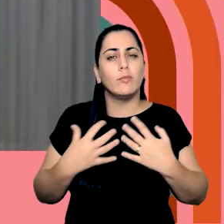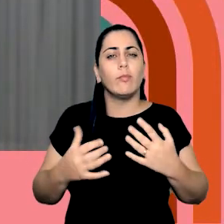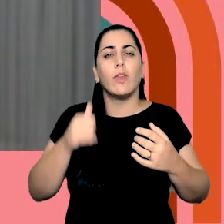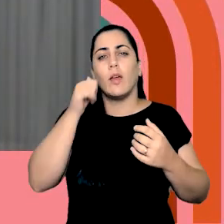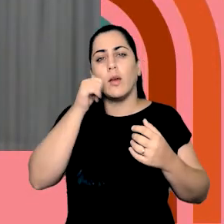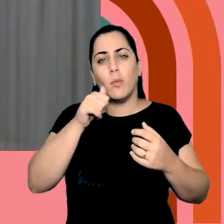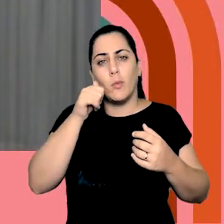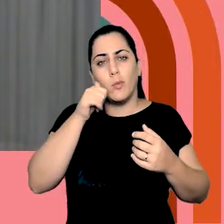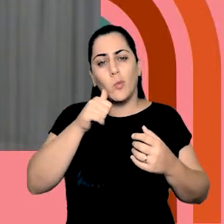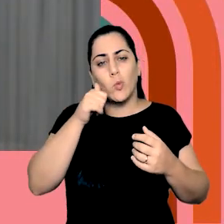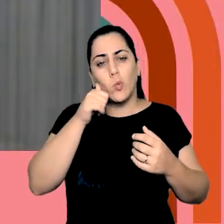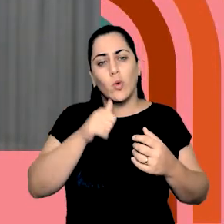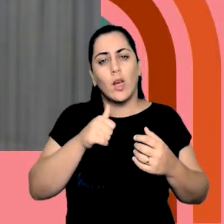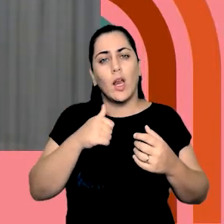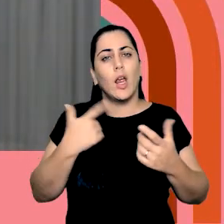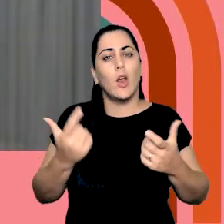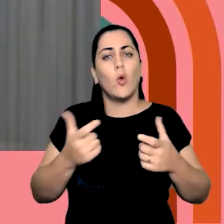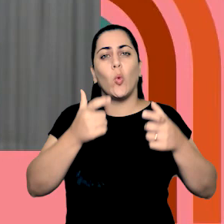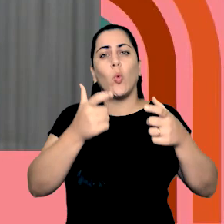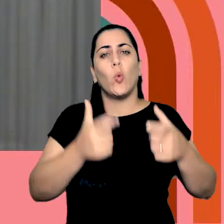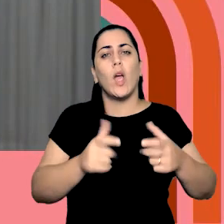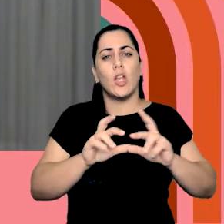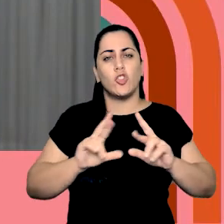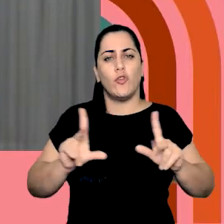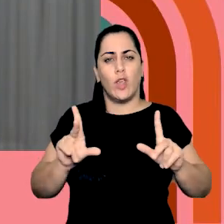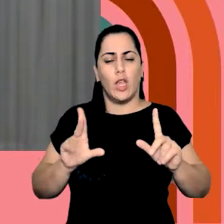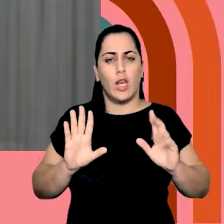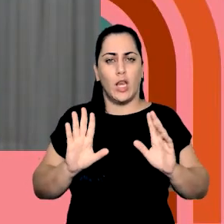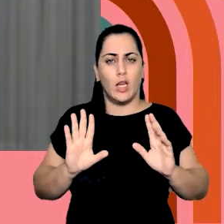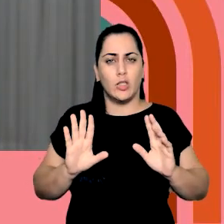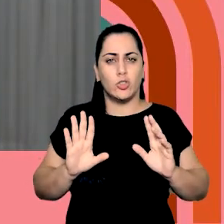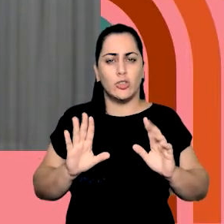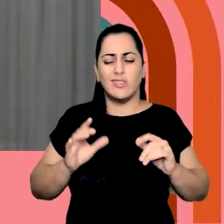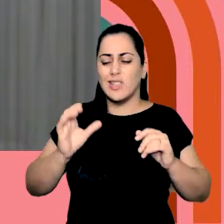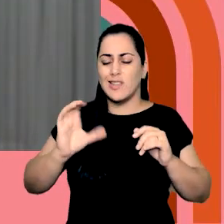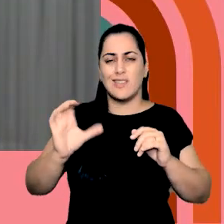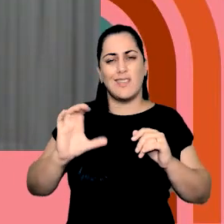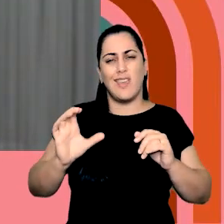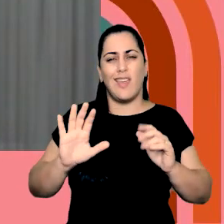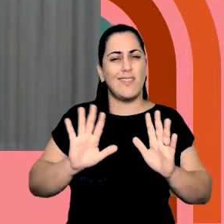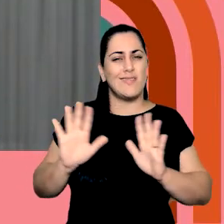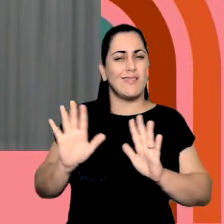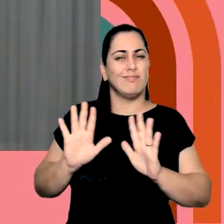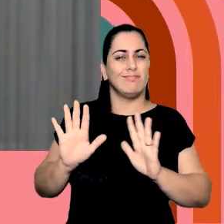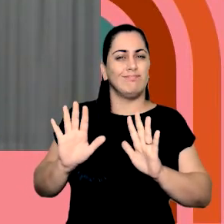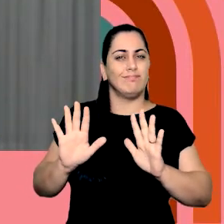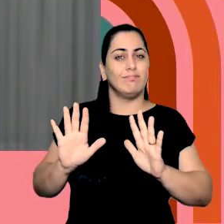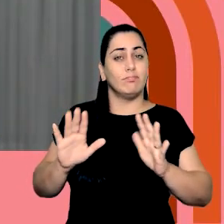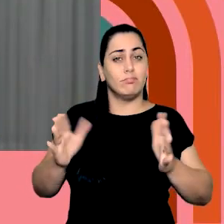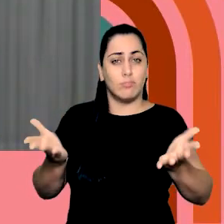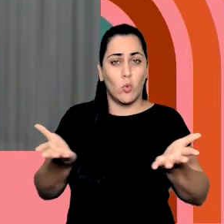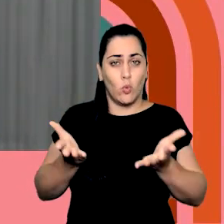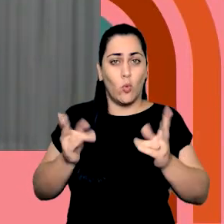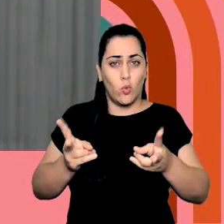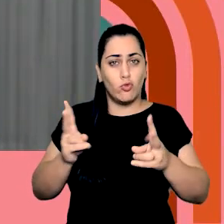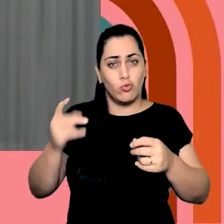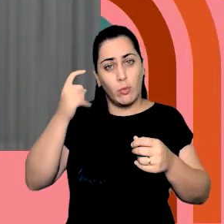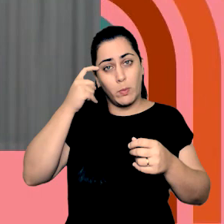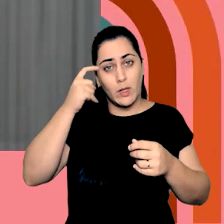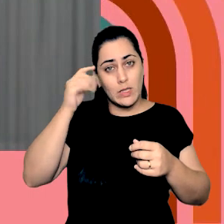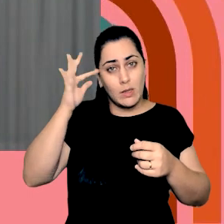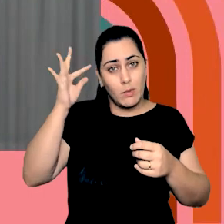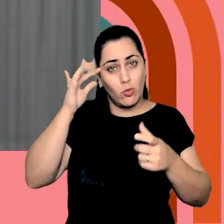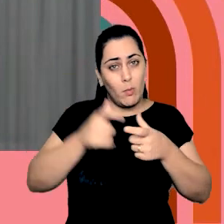de mulheres em lugares diferentes do que ciência. E isso a gente pode